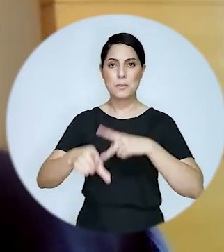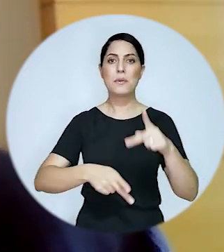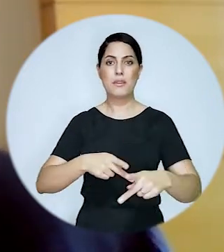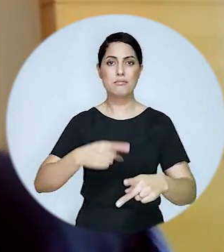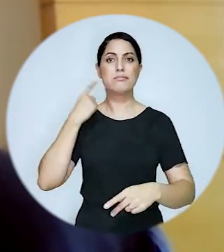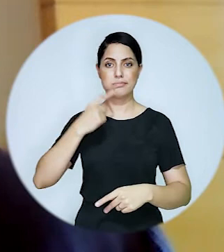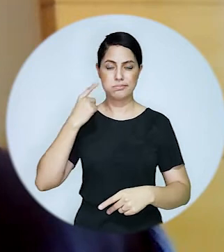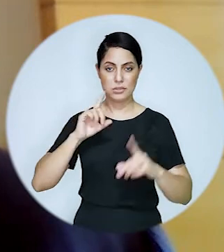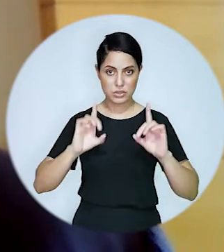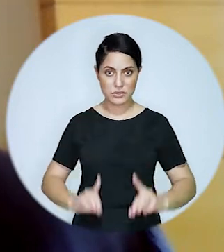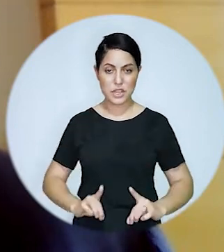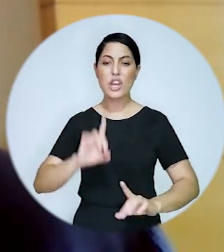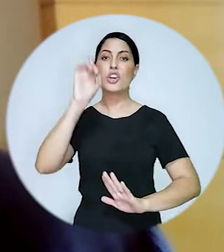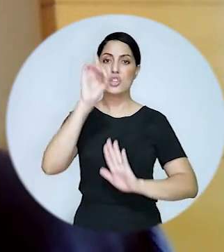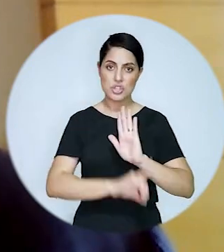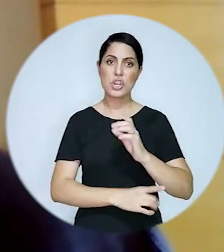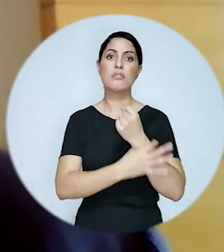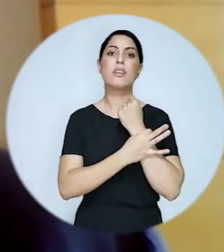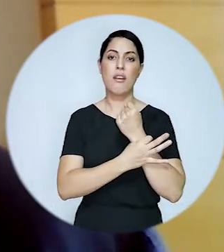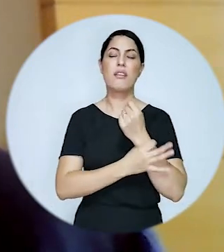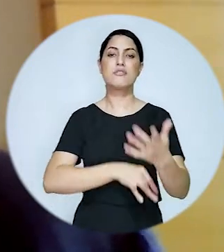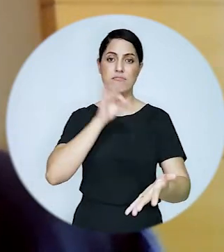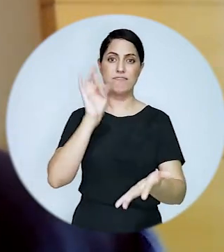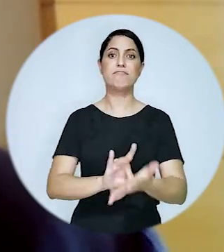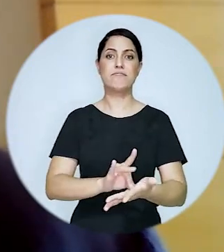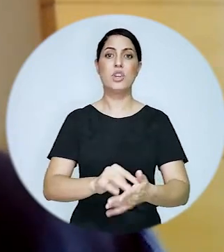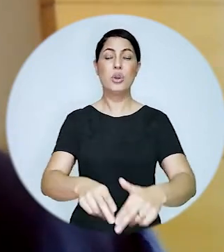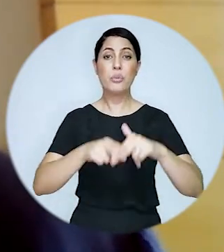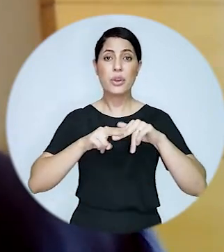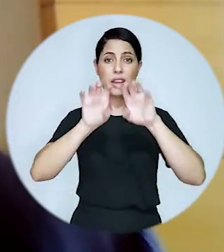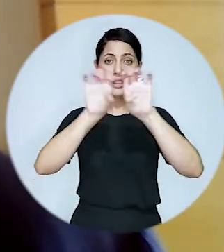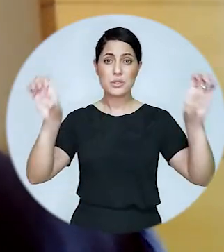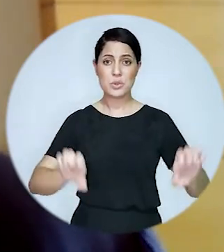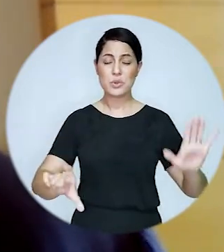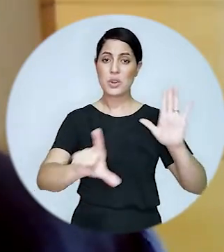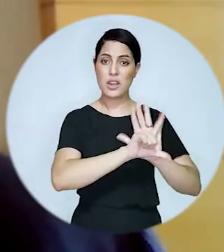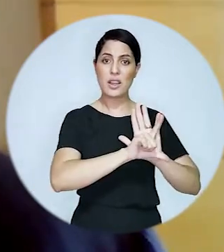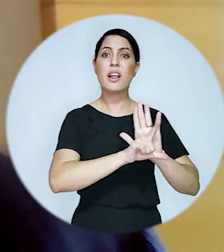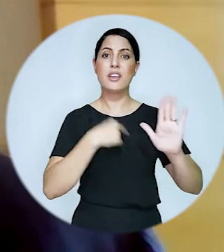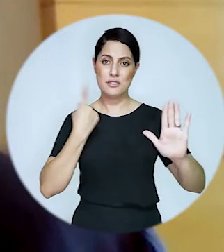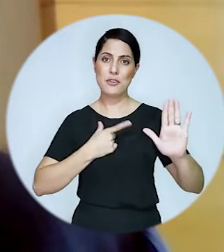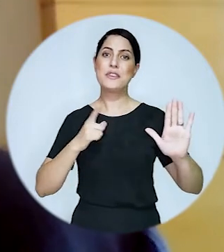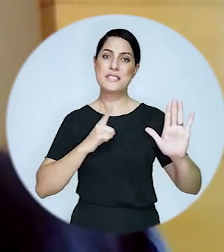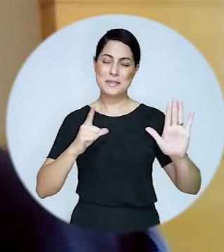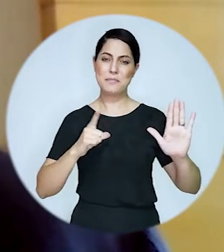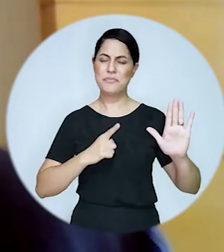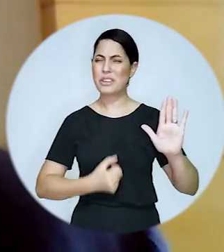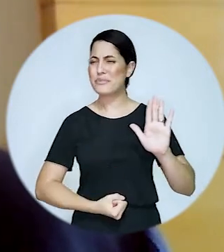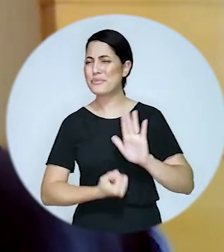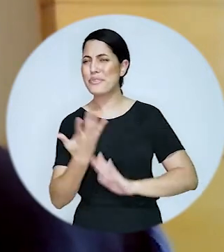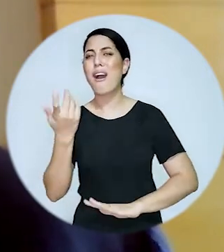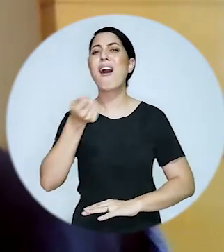de garantir também a advocacia com deficiência todos esses direitos assegurados por esse arcabouço